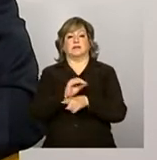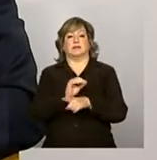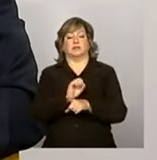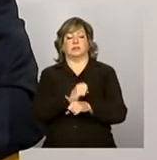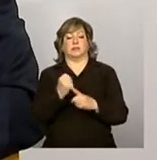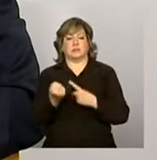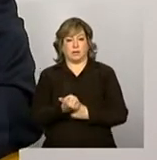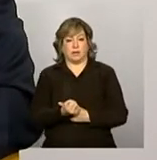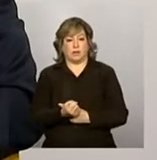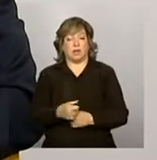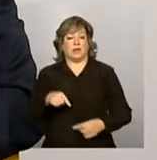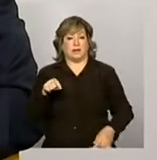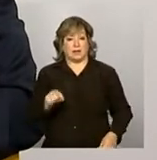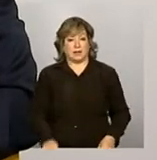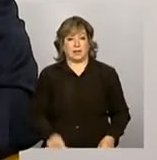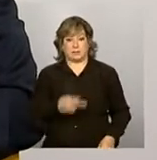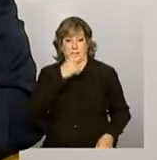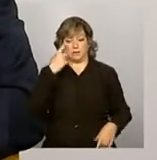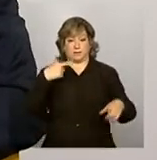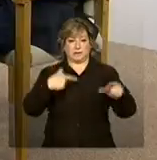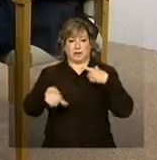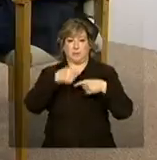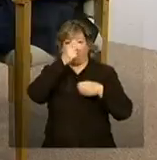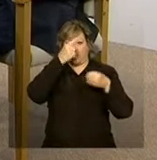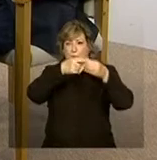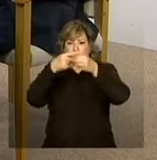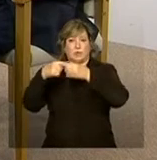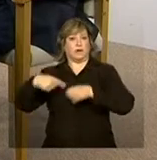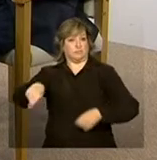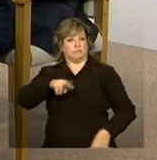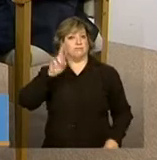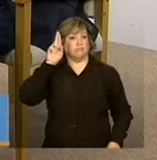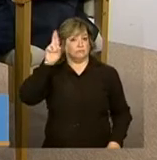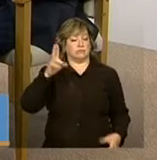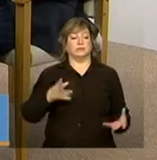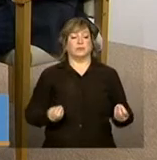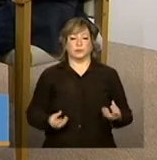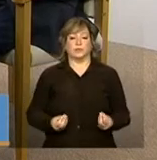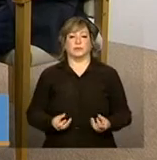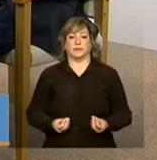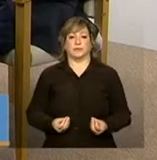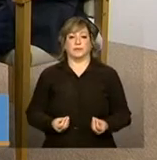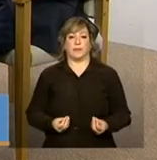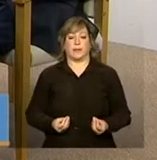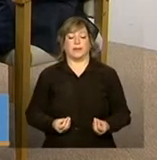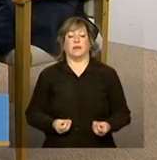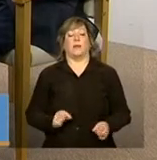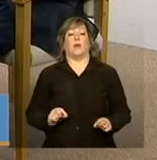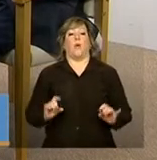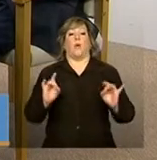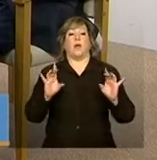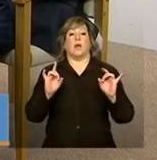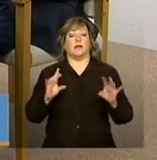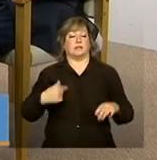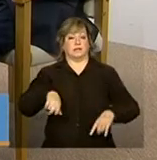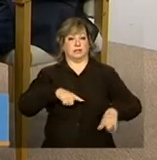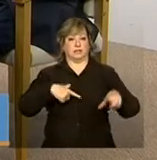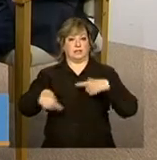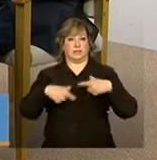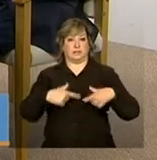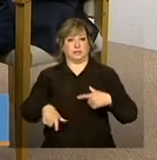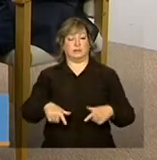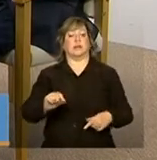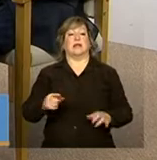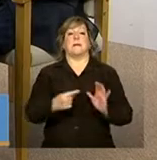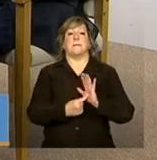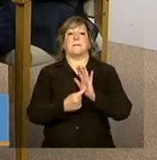o gestor municipal é uma pessoa de grandes responsabilidades. E a qualidade da gestão vai se refletir, sim, no trabalho